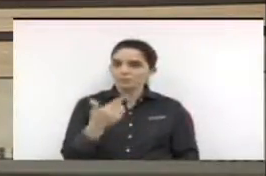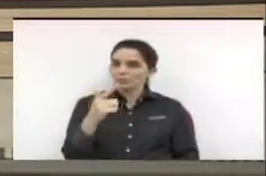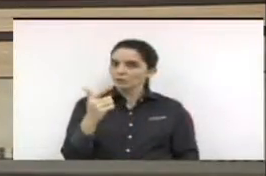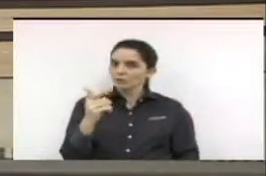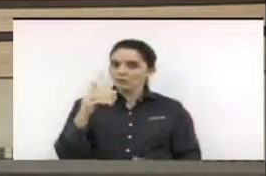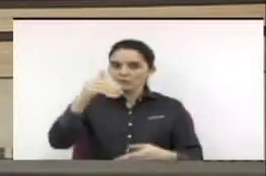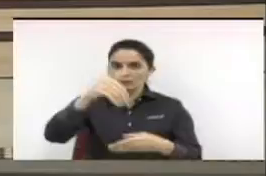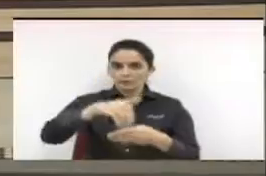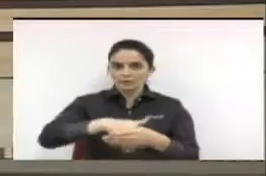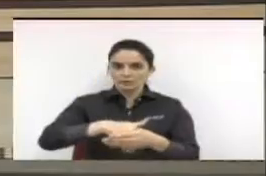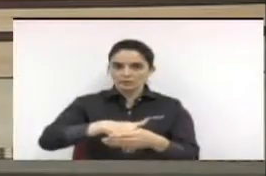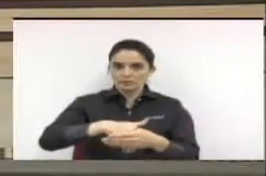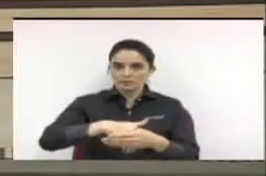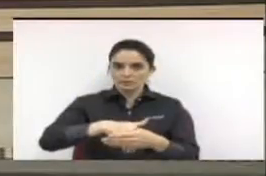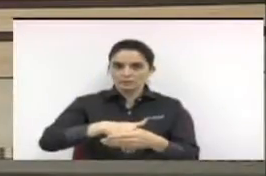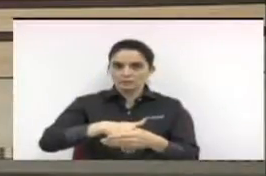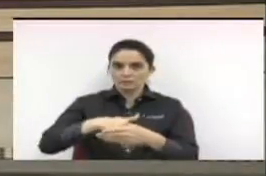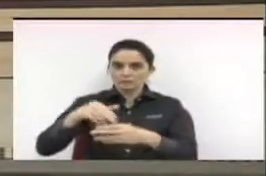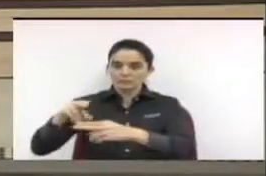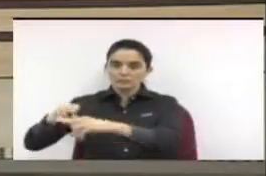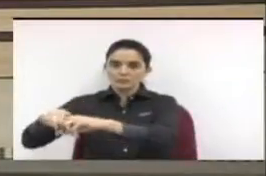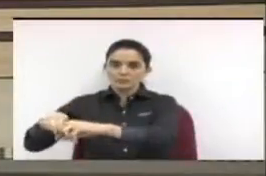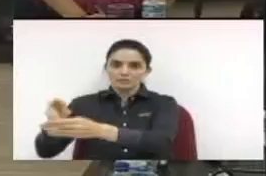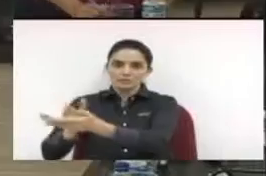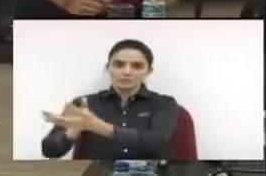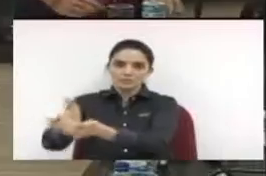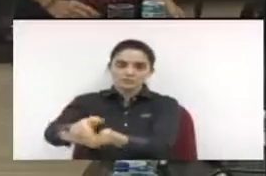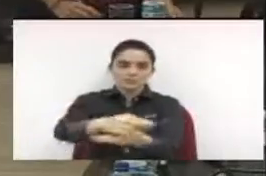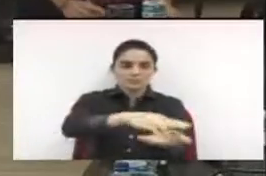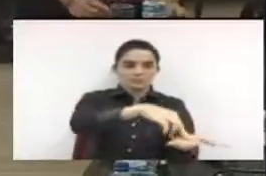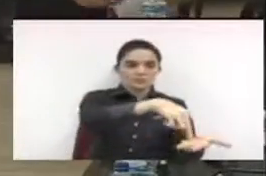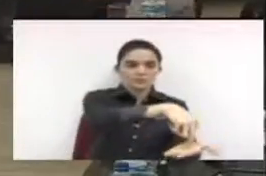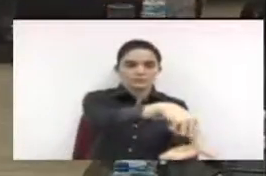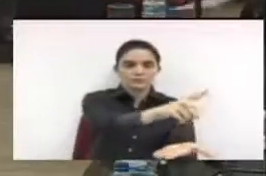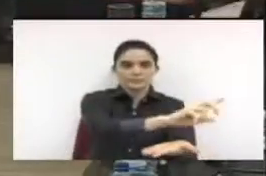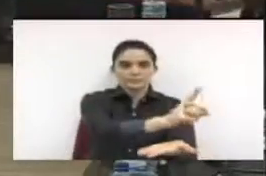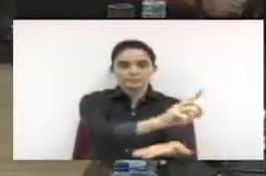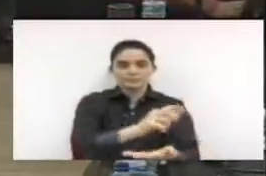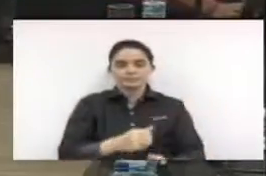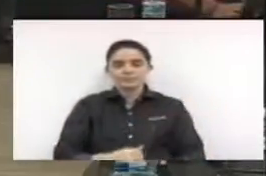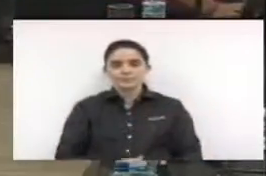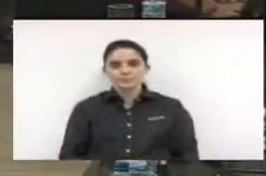havendo, vai a votação. Os sentados aprovam e os de pé rejeitam.